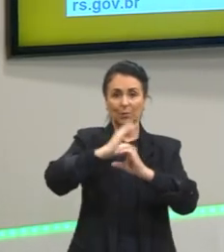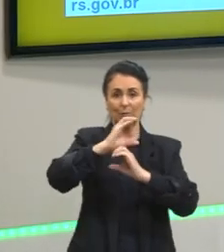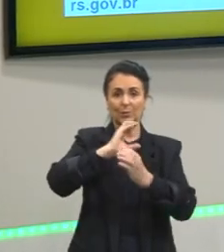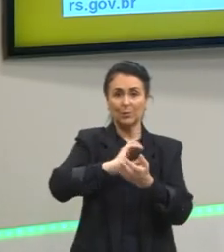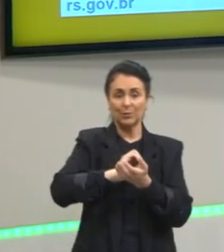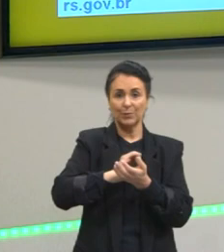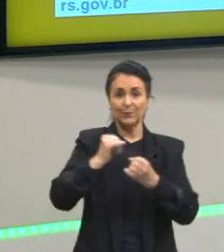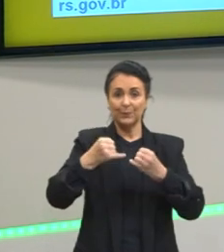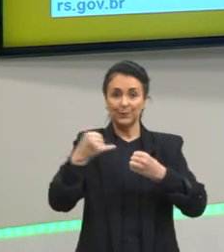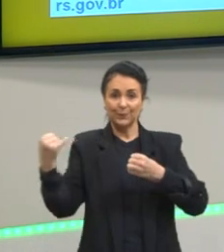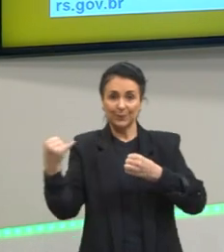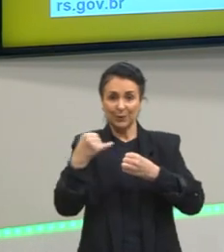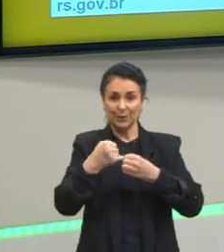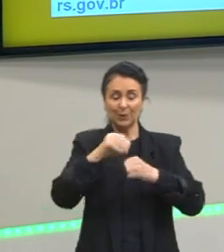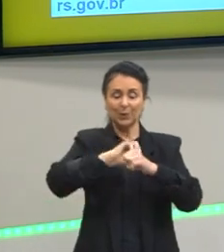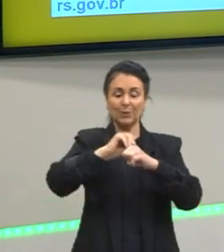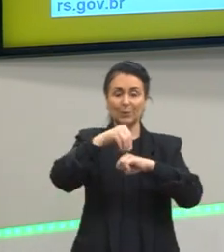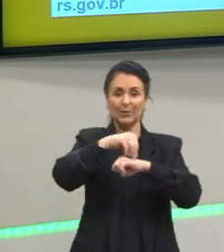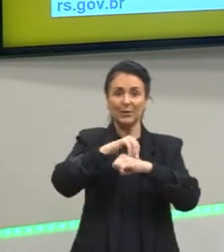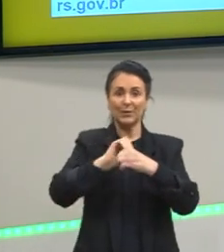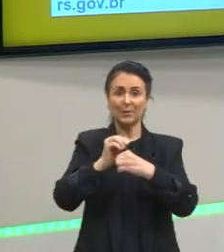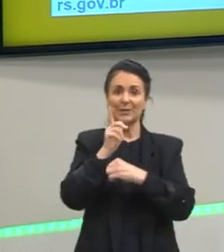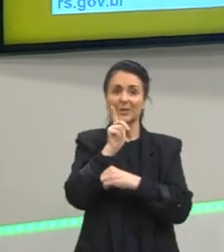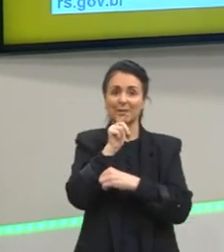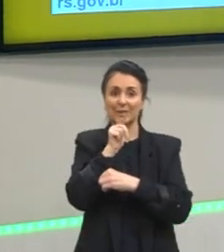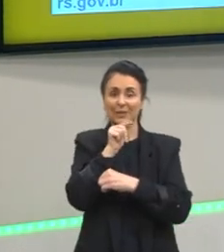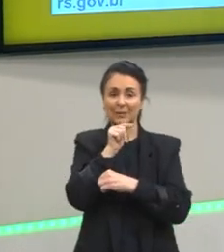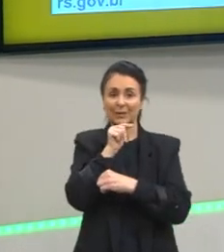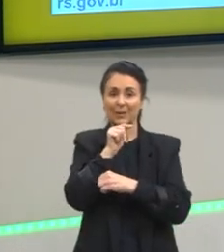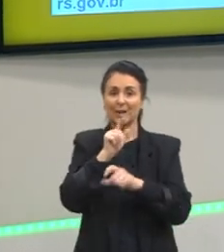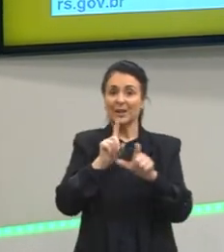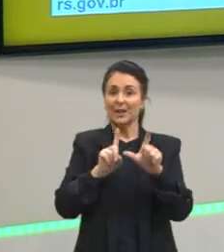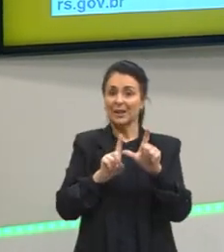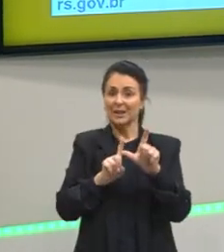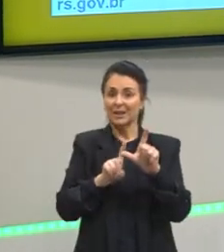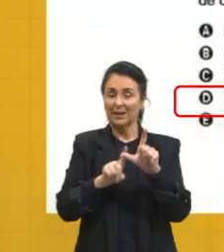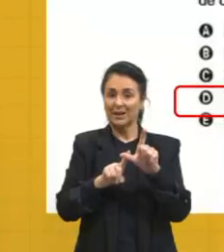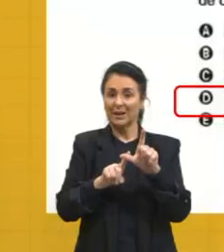do dipolo da água. Certo? Então, a alternativa D.